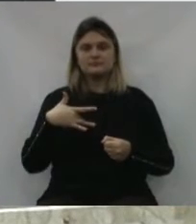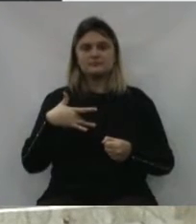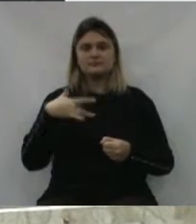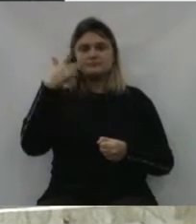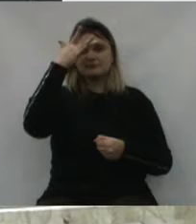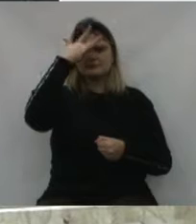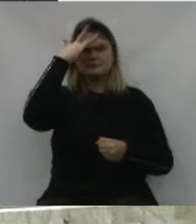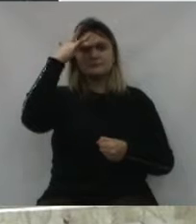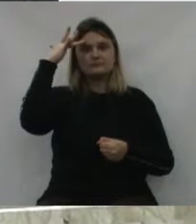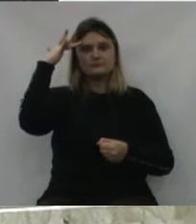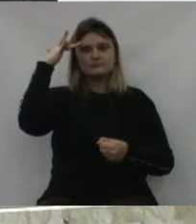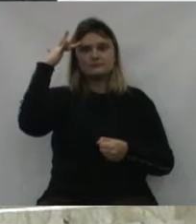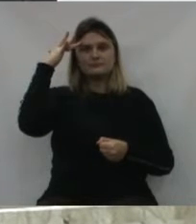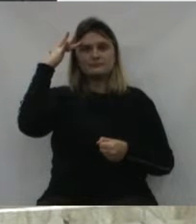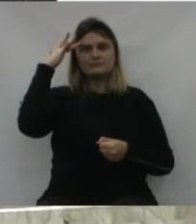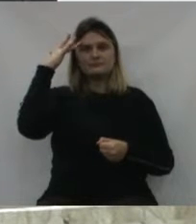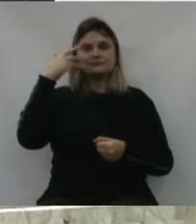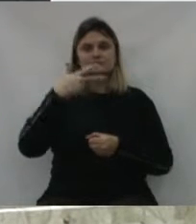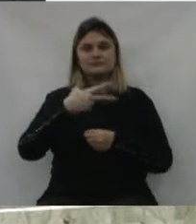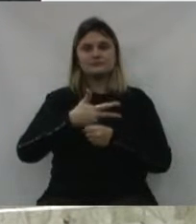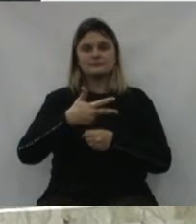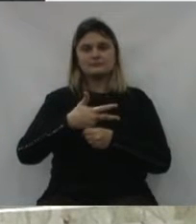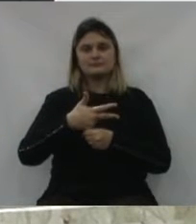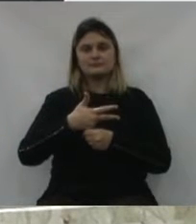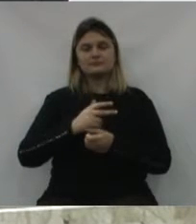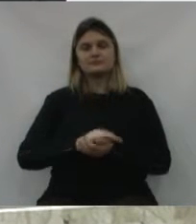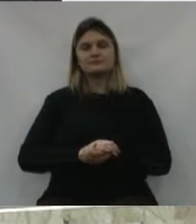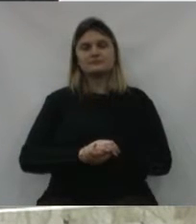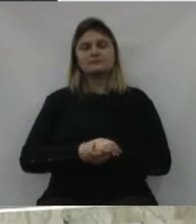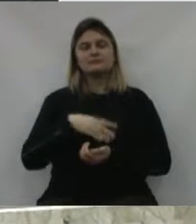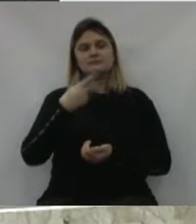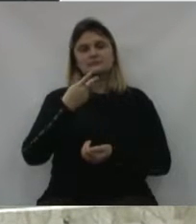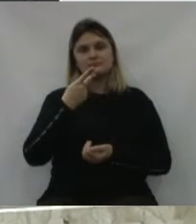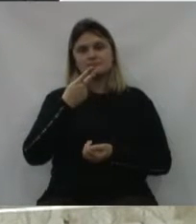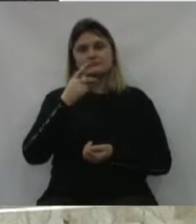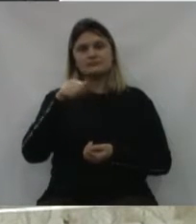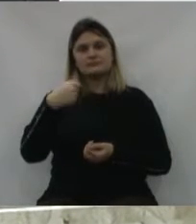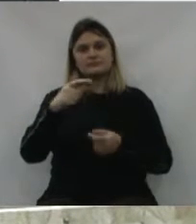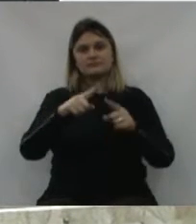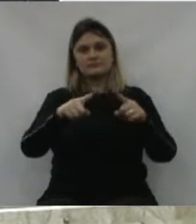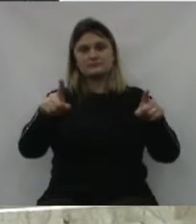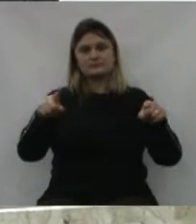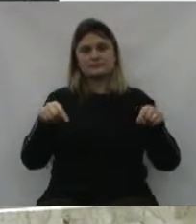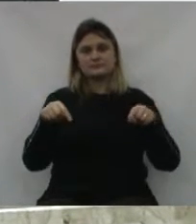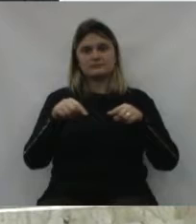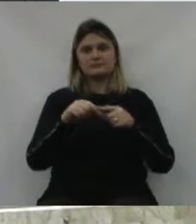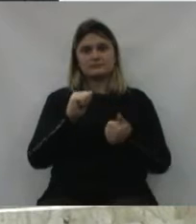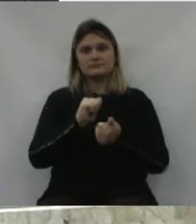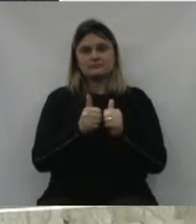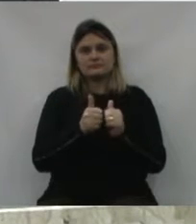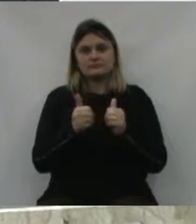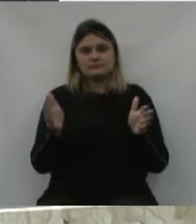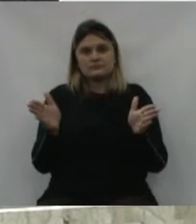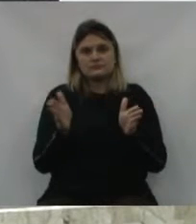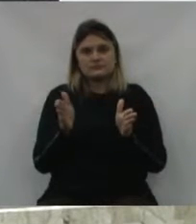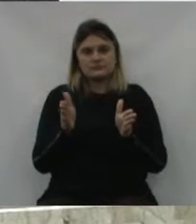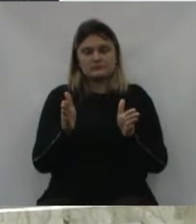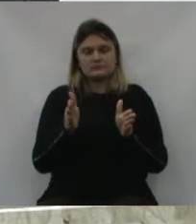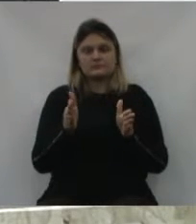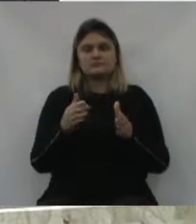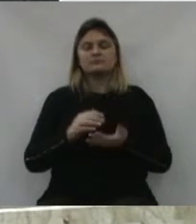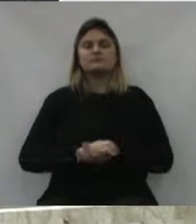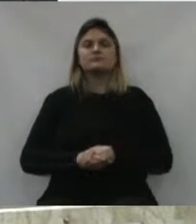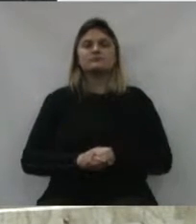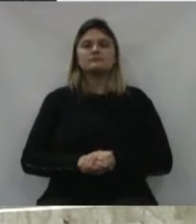saúde das pessoas da terceira idade. Vou falar das quadras mini